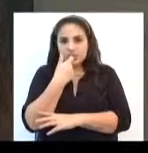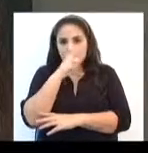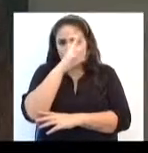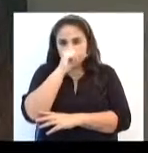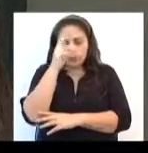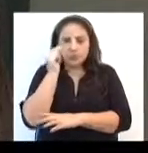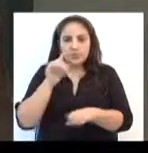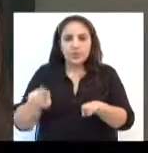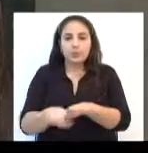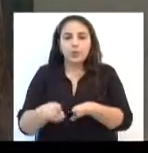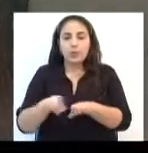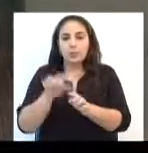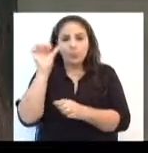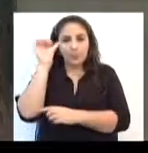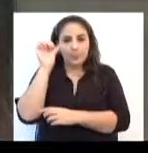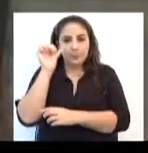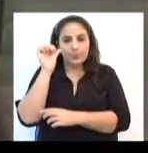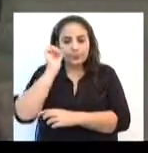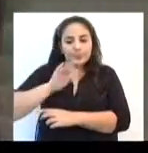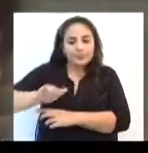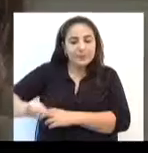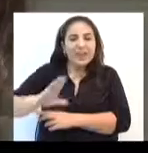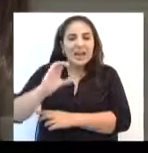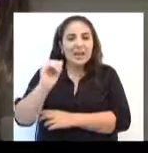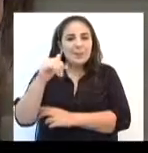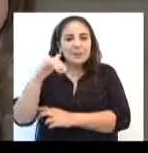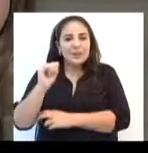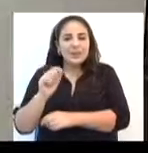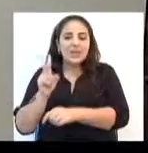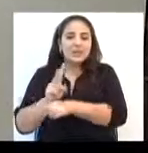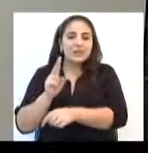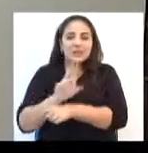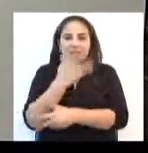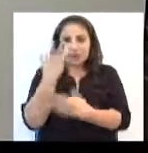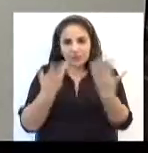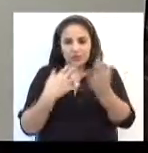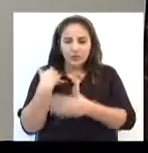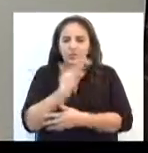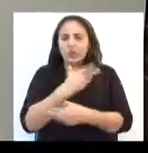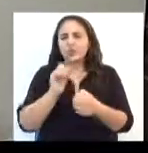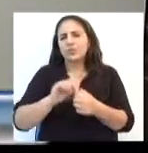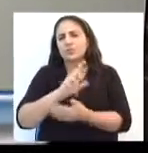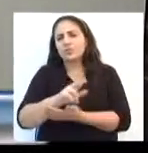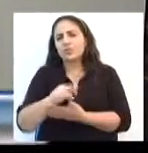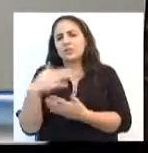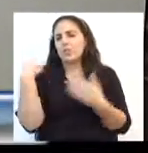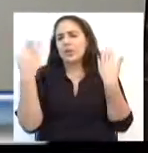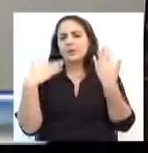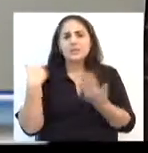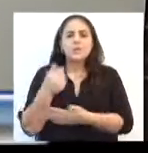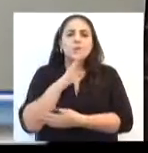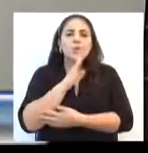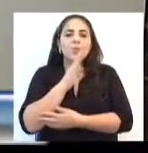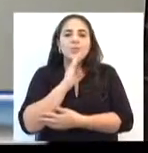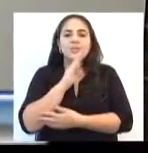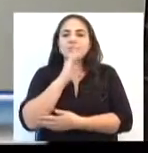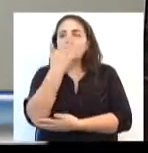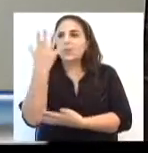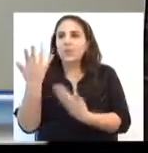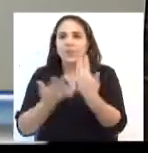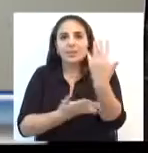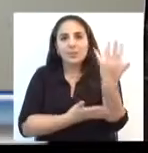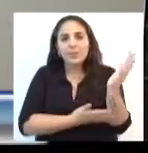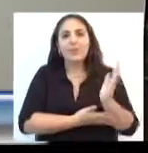E uma das guardiãs da natureza é a Camille. A gente faz bastantes passeios, reconhecendo a